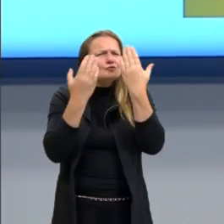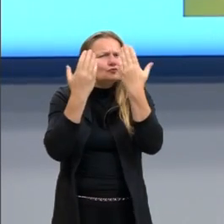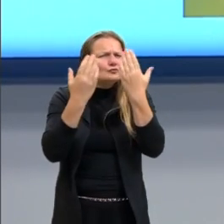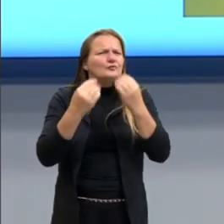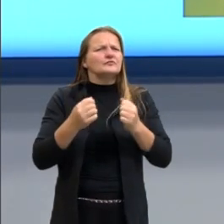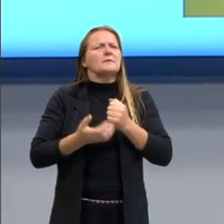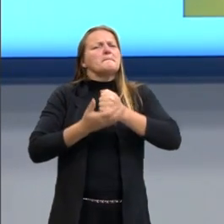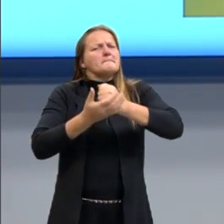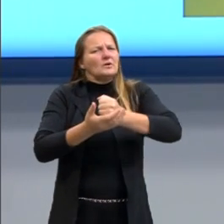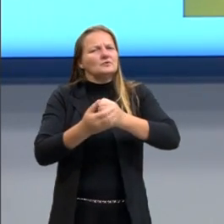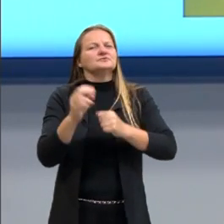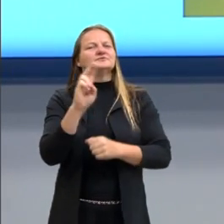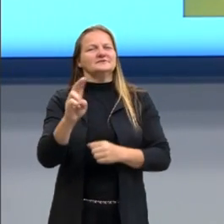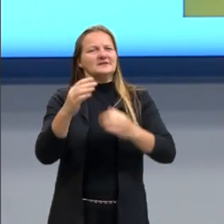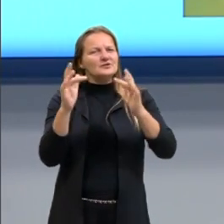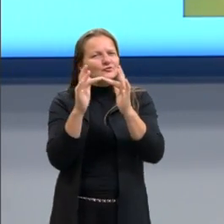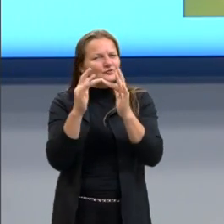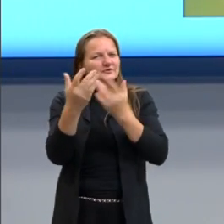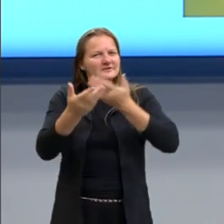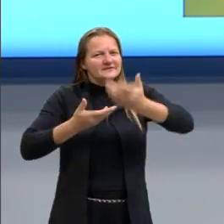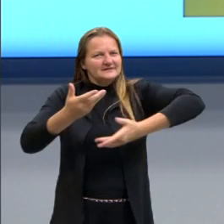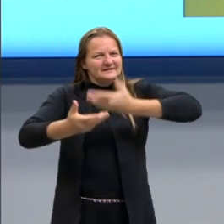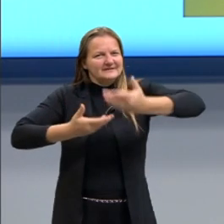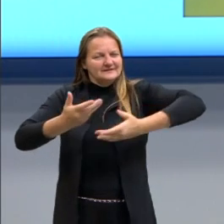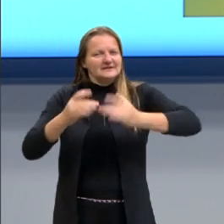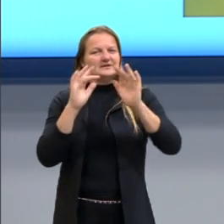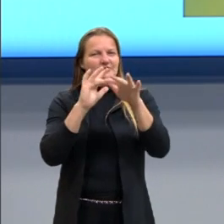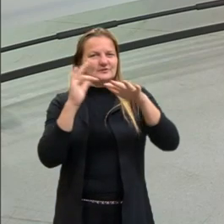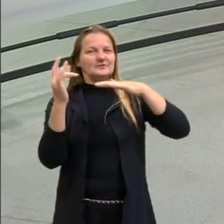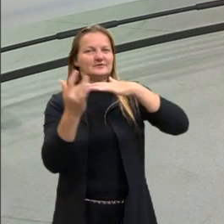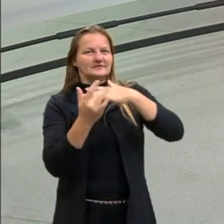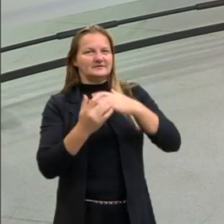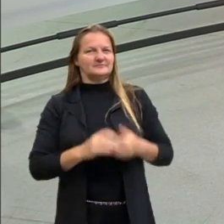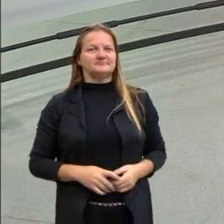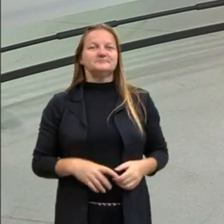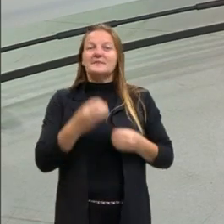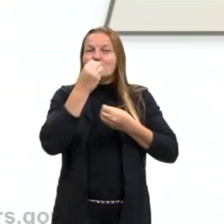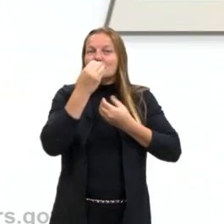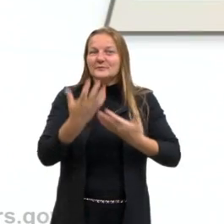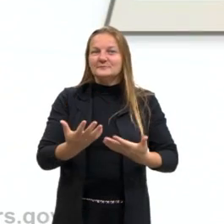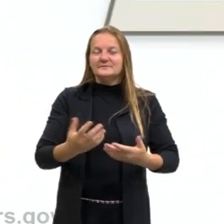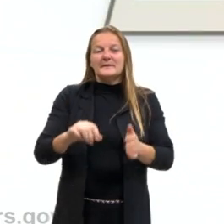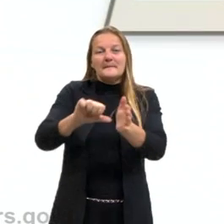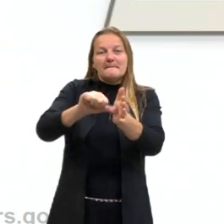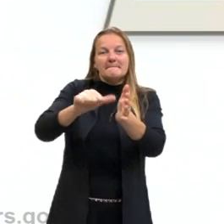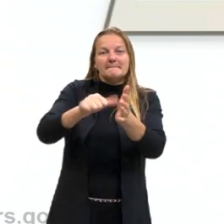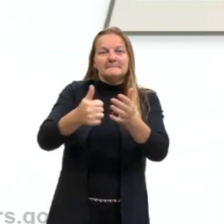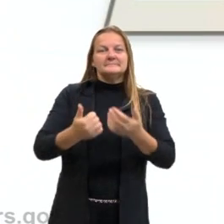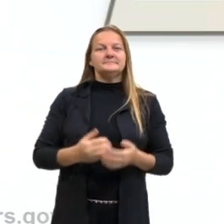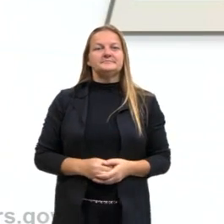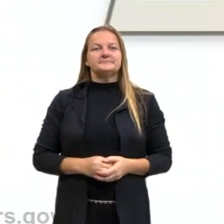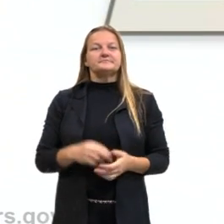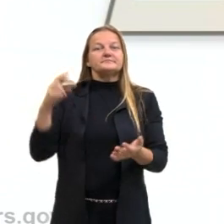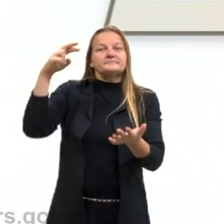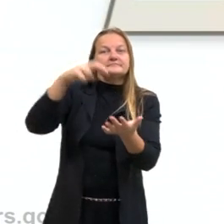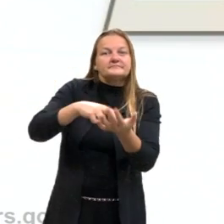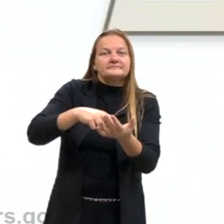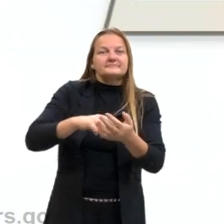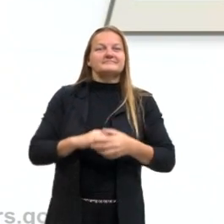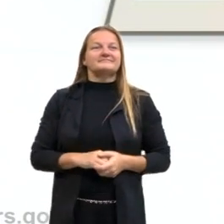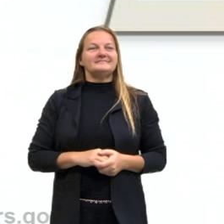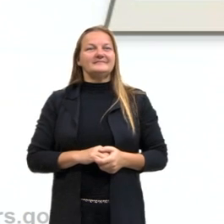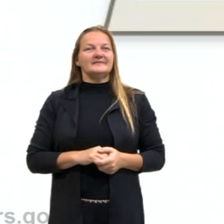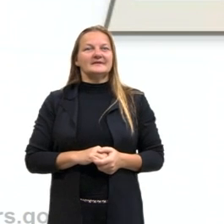contribuição, pode entrar em contato comigo lá pelas redes sociais. Bom, primeiro então, registrei aqui